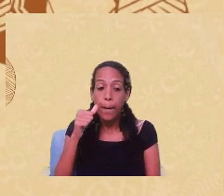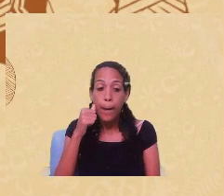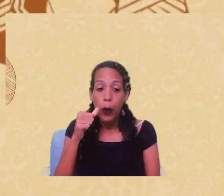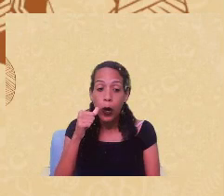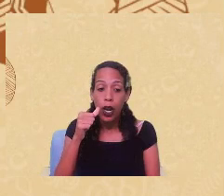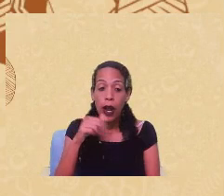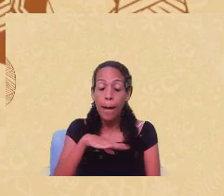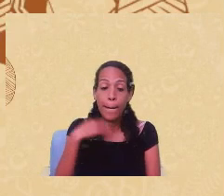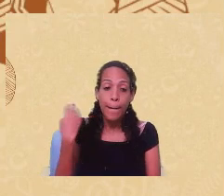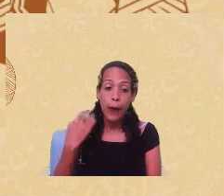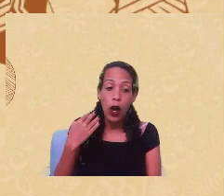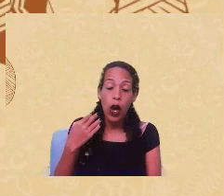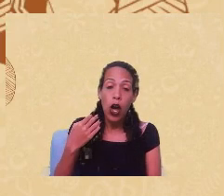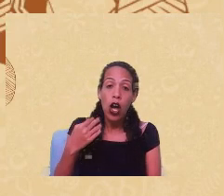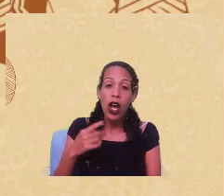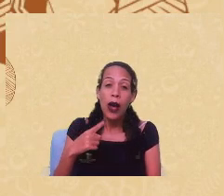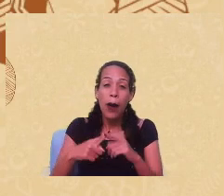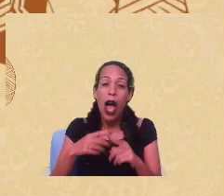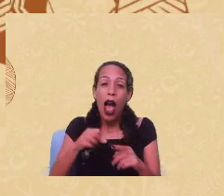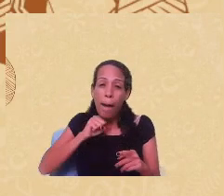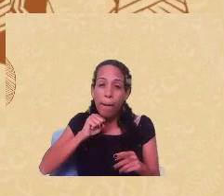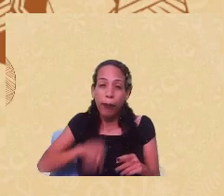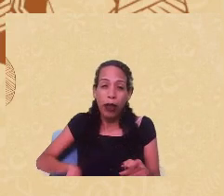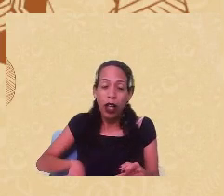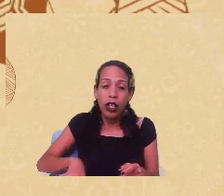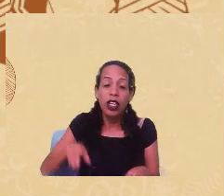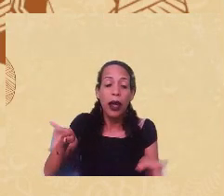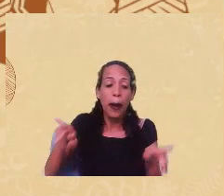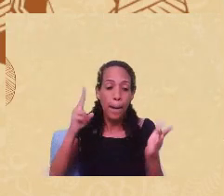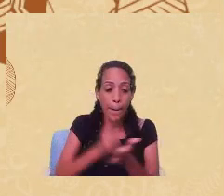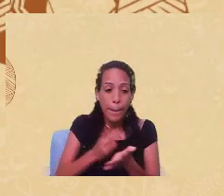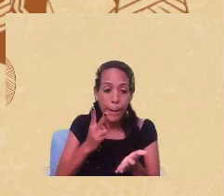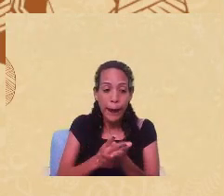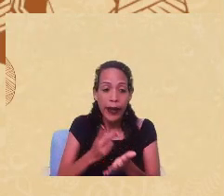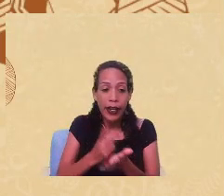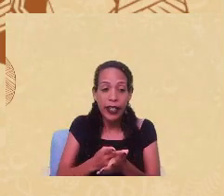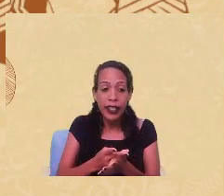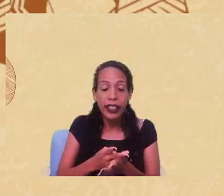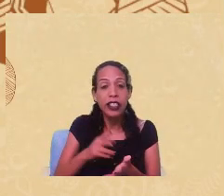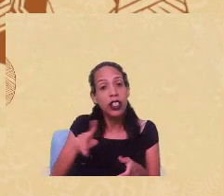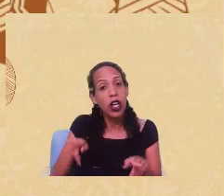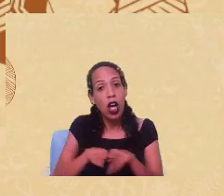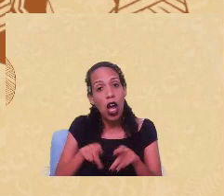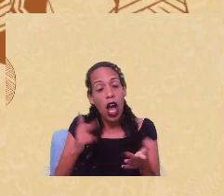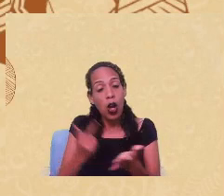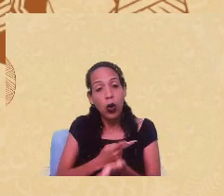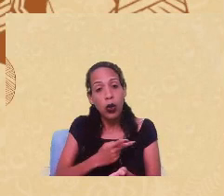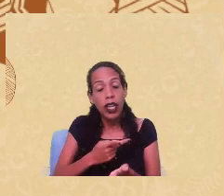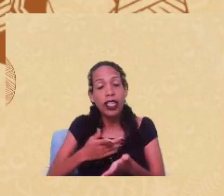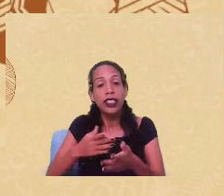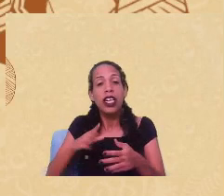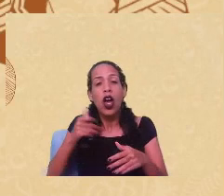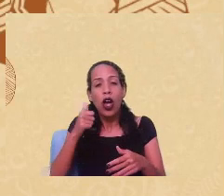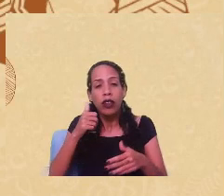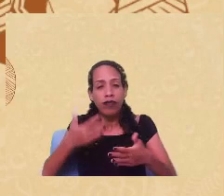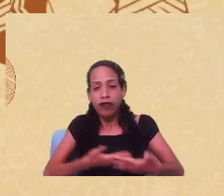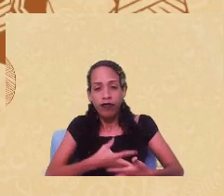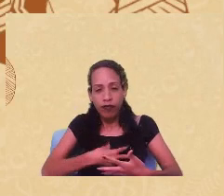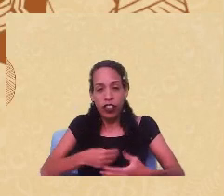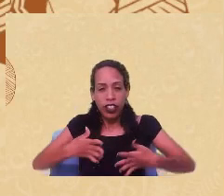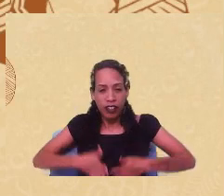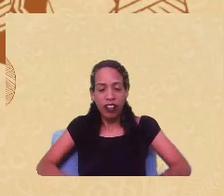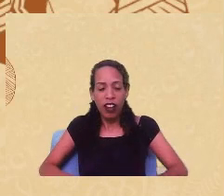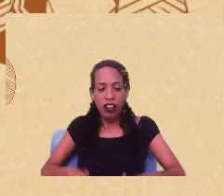as aportes são negras e o mesmo índice se repete nos casos de mortalidade materna no contexto de parto. Cabe salientar que a